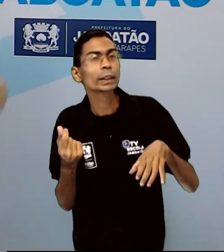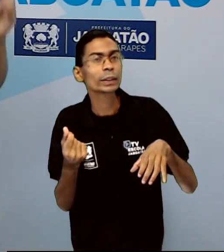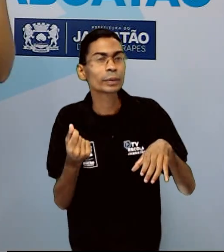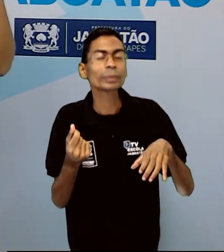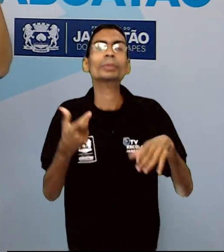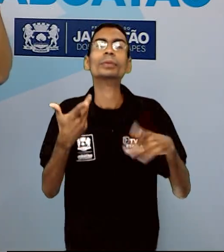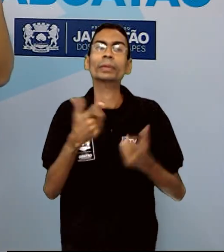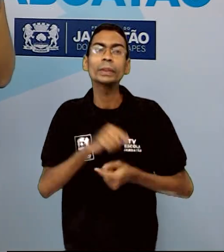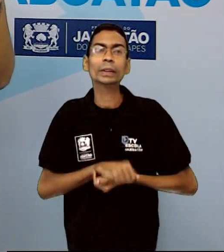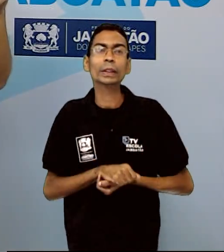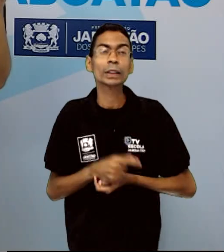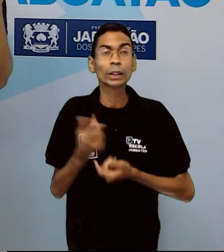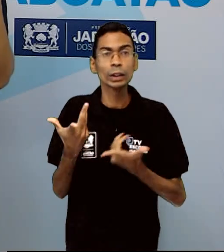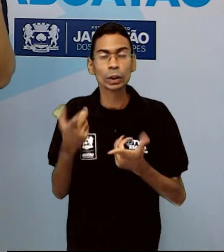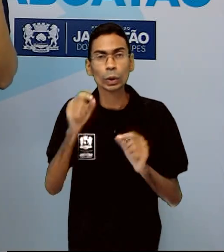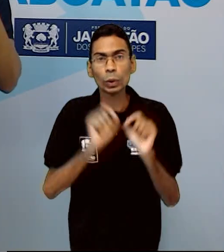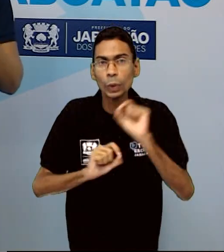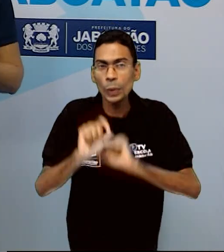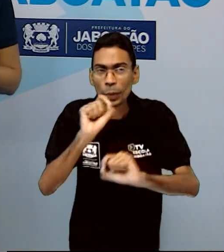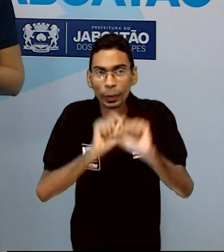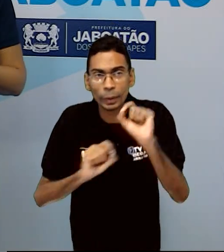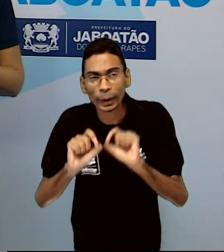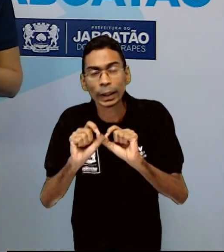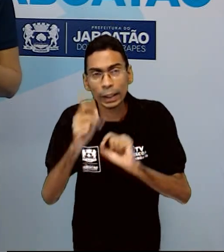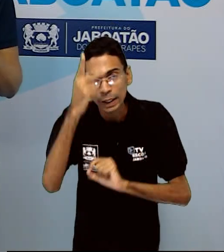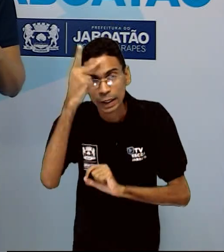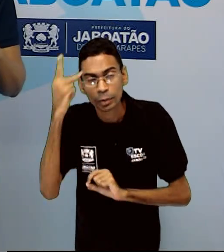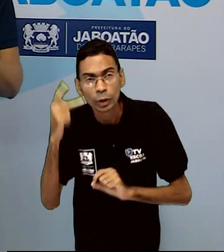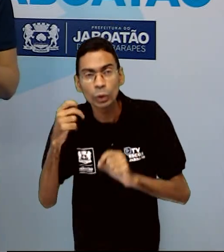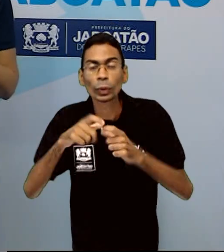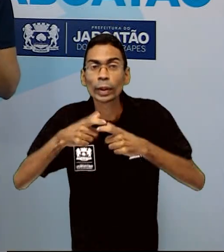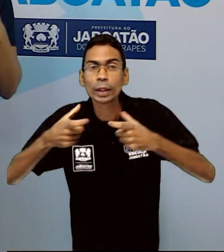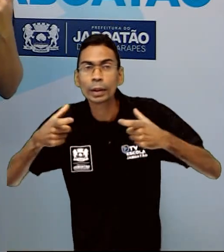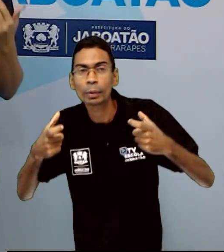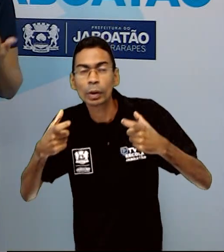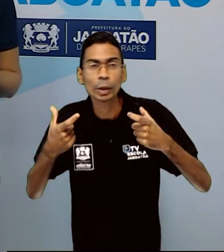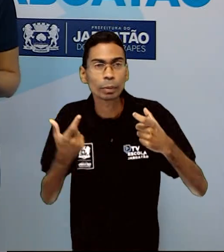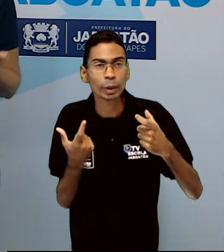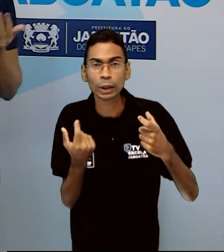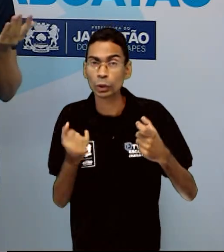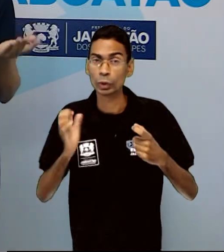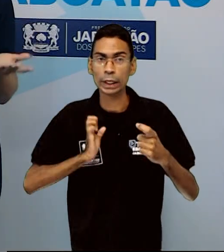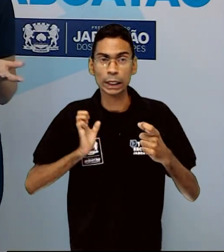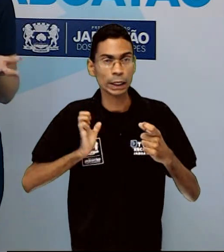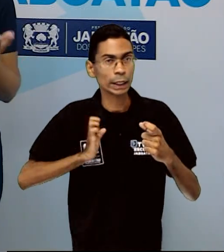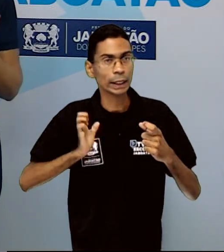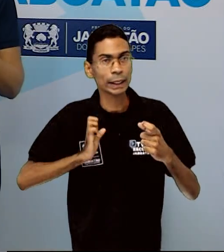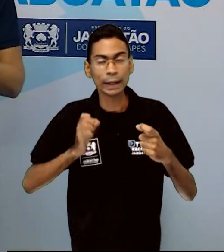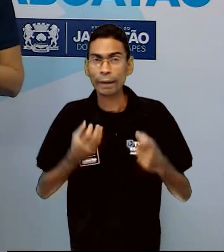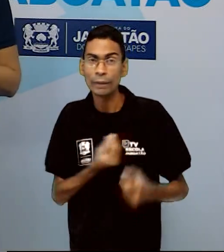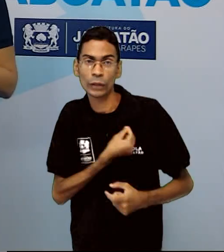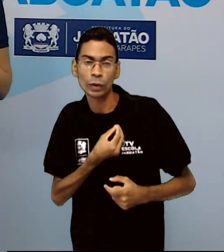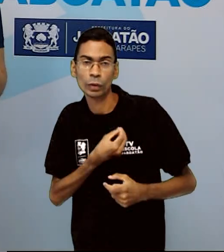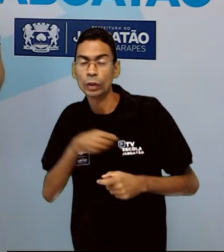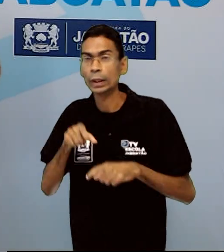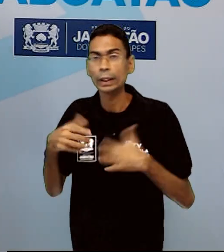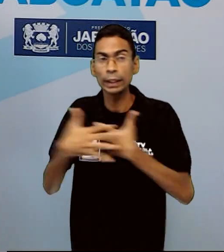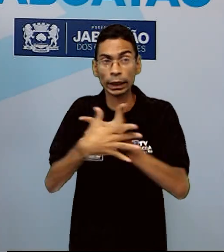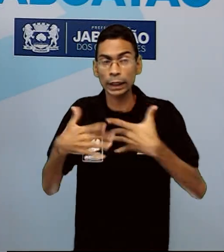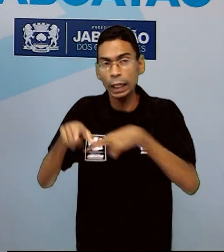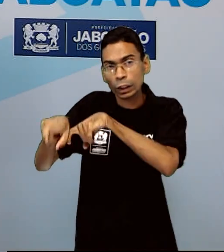E a maioria, por não ser rica, vivia do trabalho na cidade e no campo,